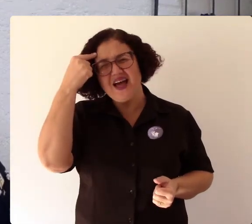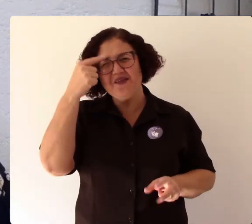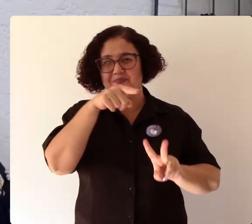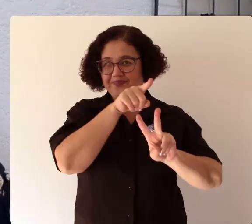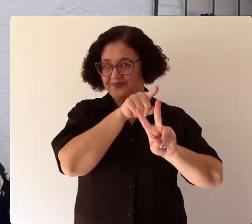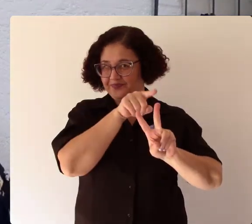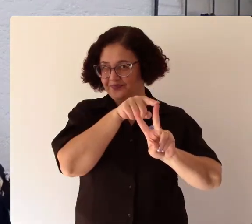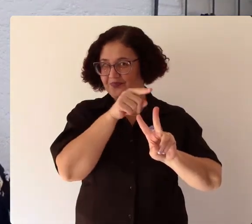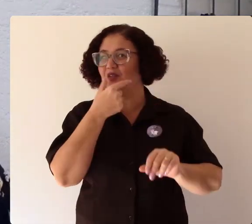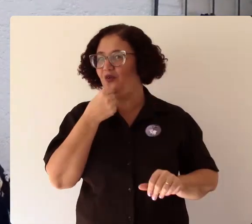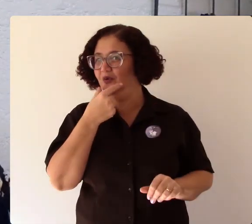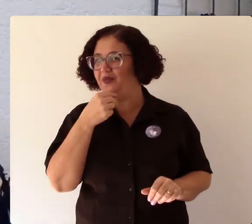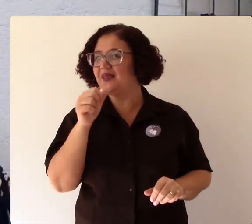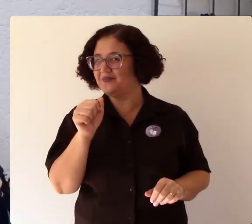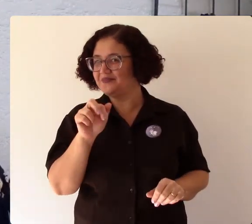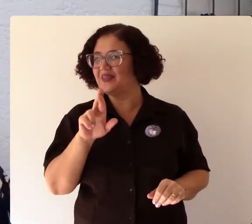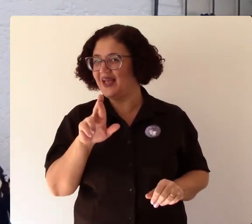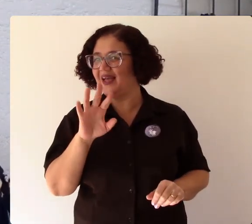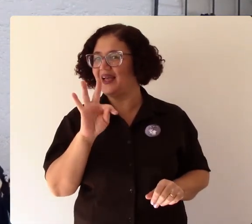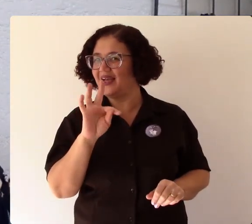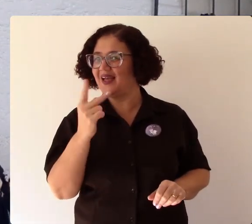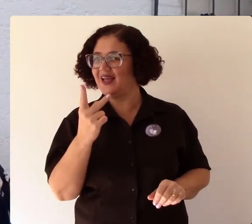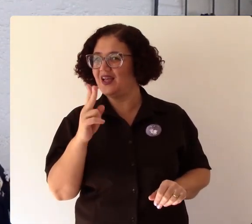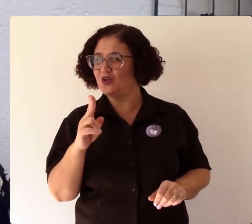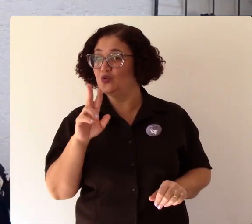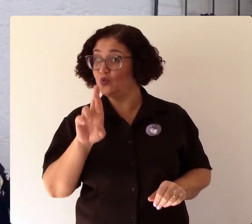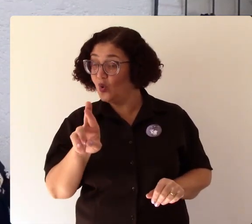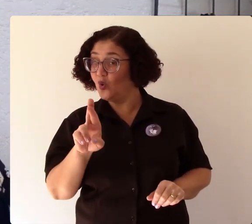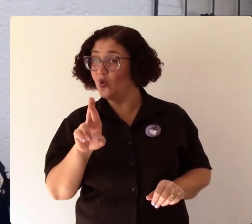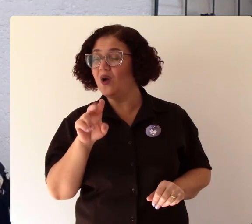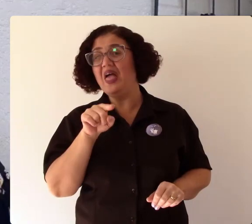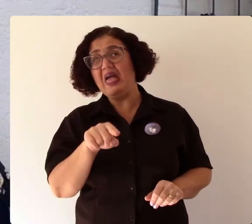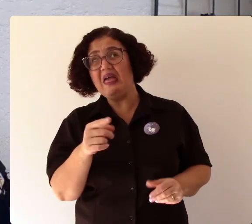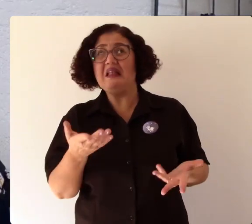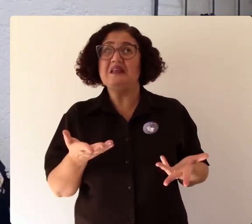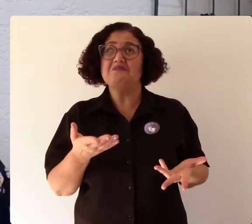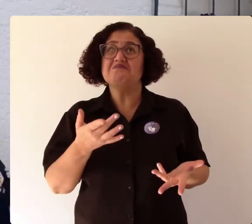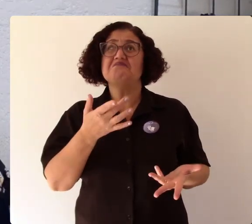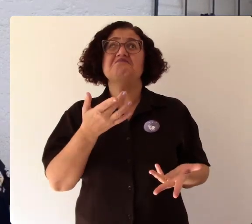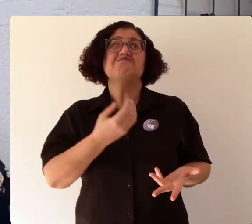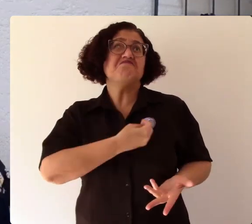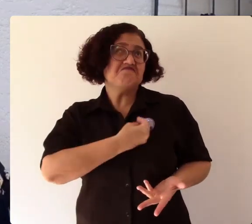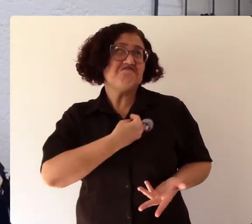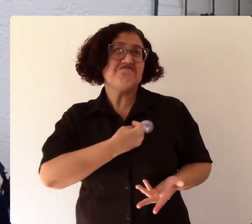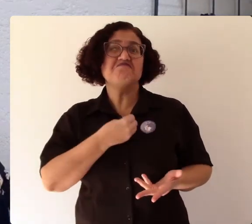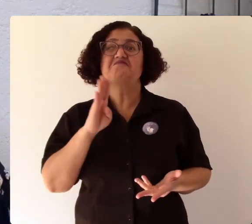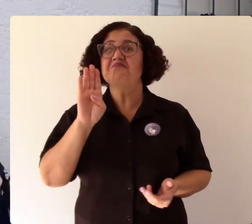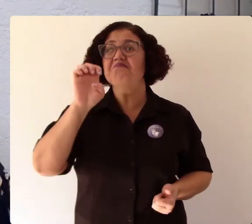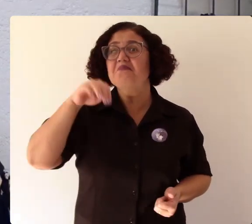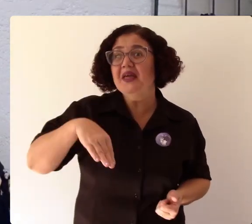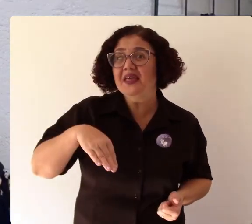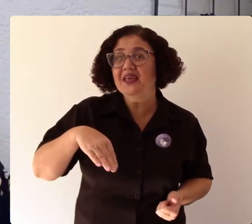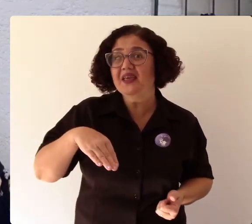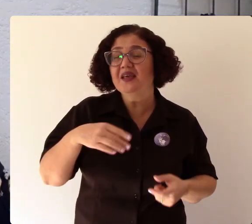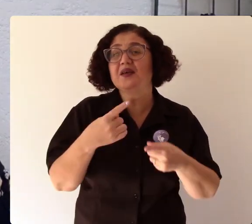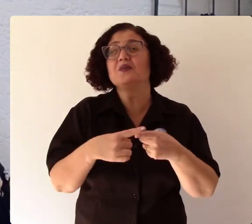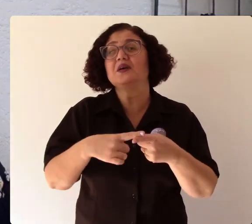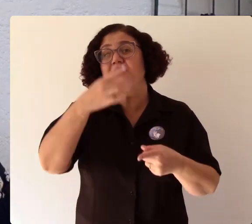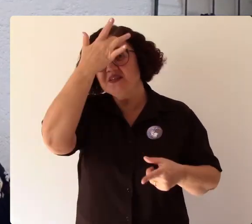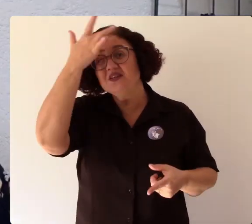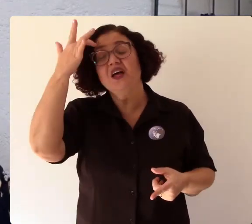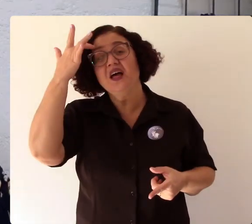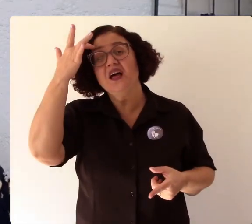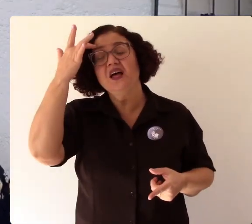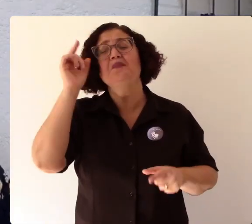viver bem do ponto de vista da saúde mental porque porque a